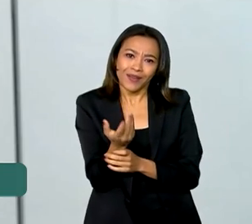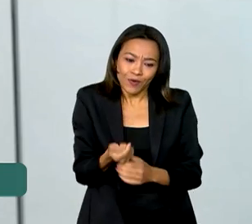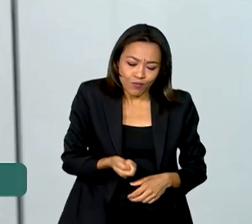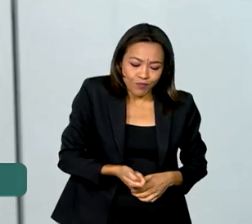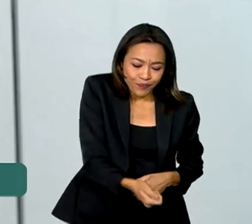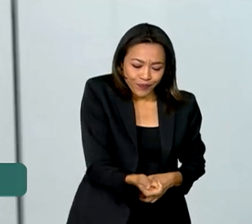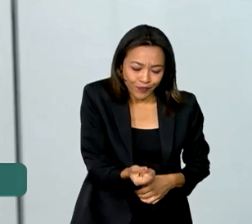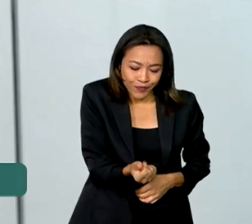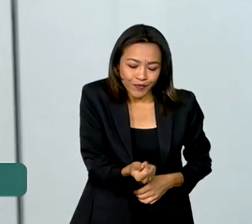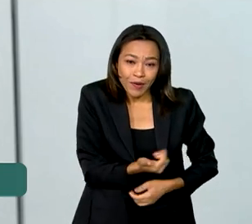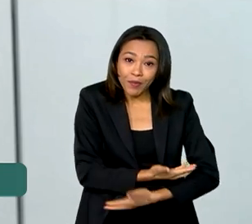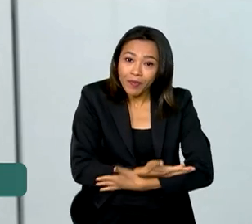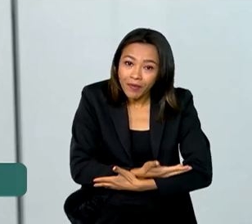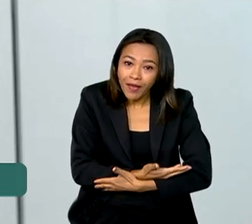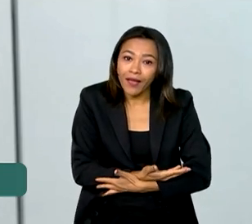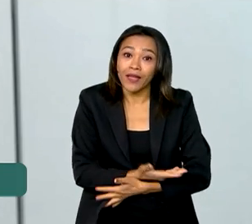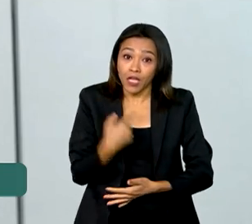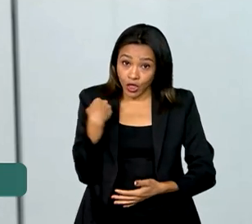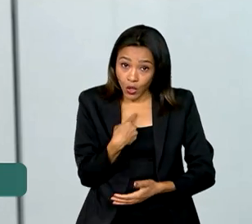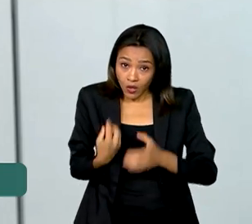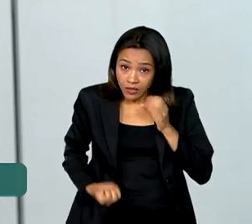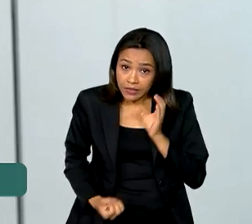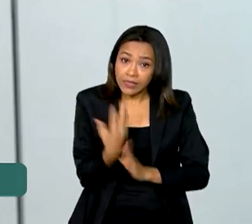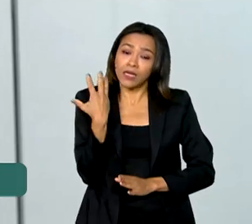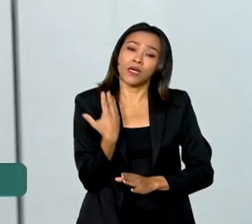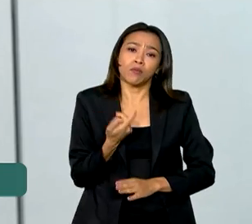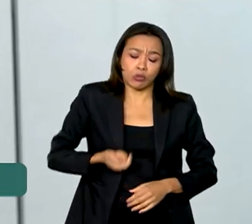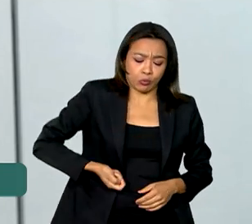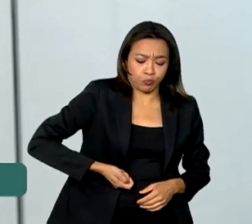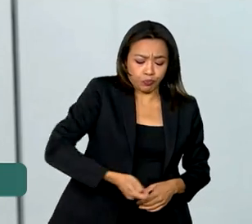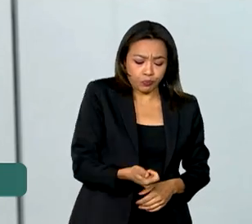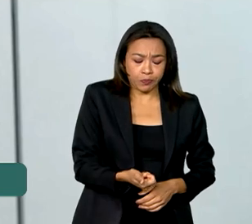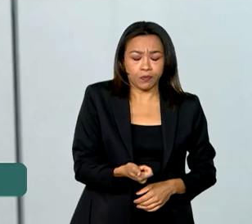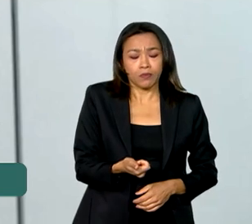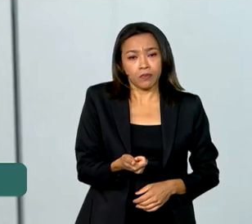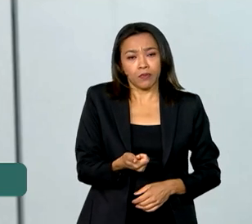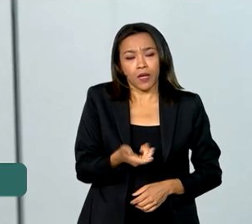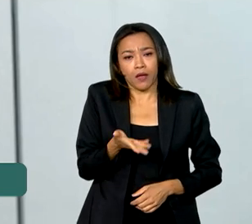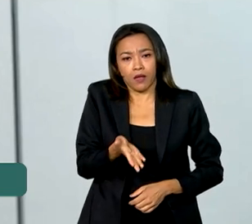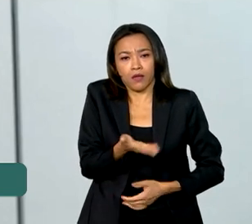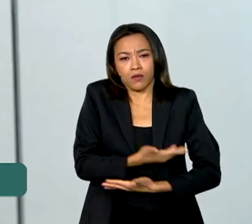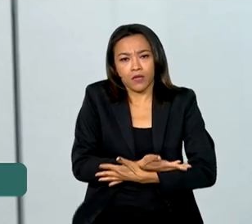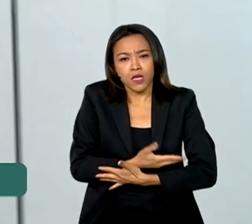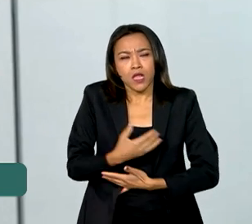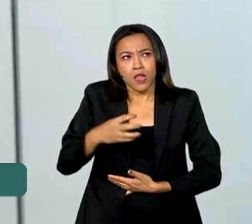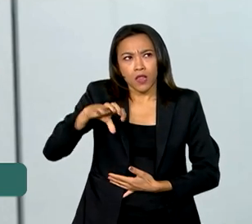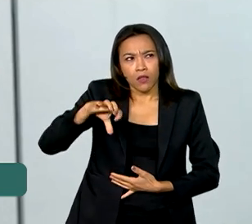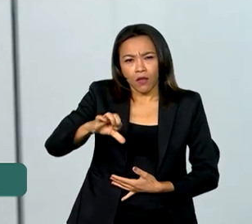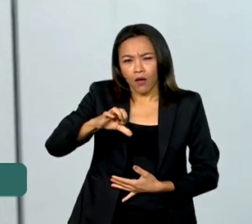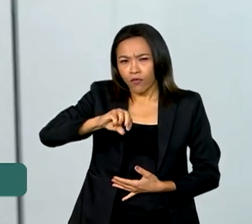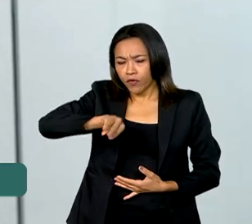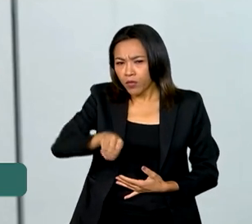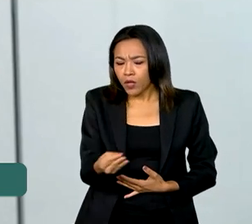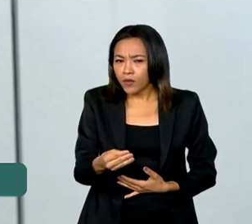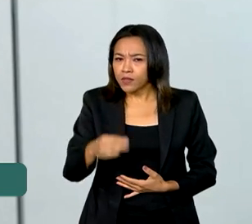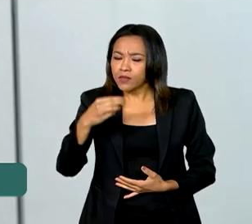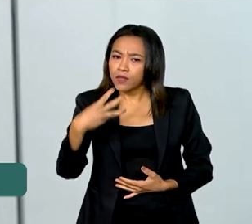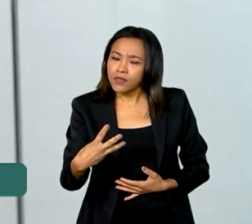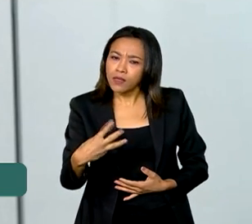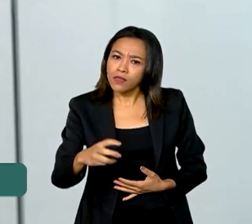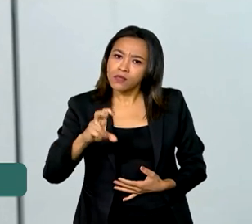A partir do momento que nós criamos esse benefício de primeira infância, nós temos uma ordem de 9.359